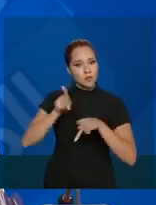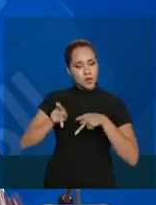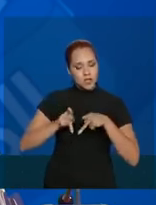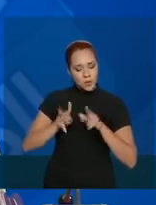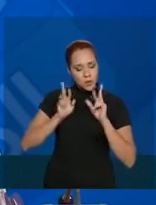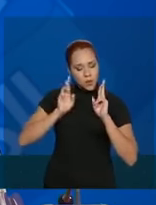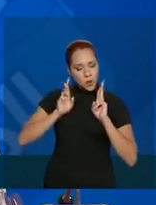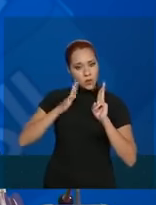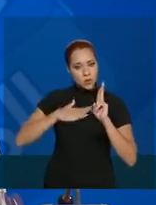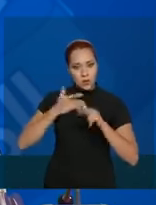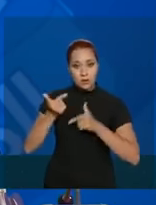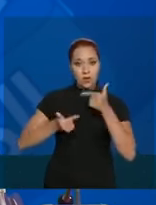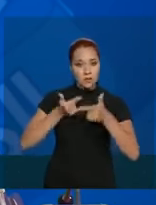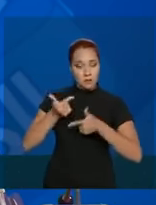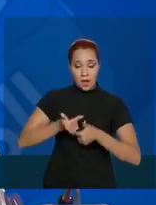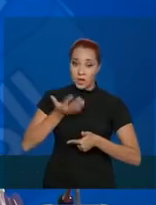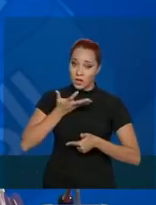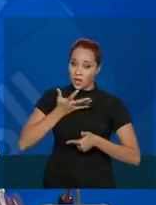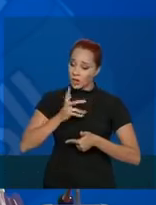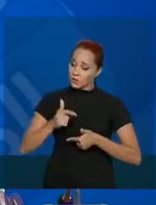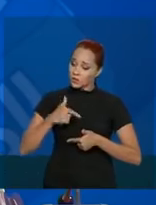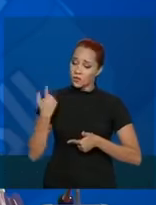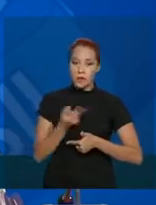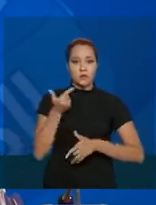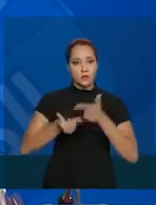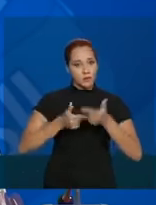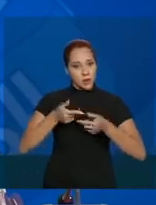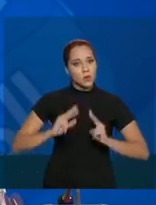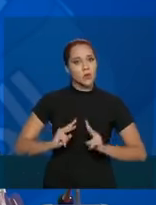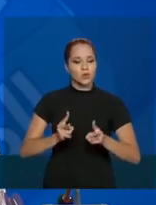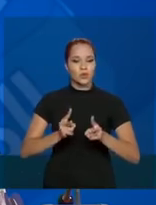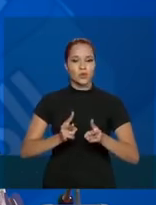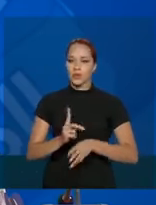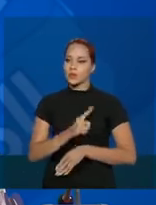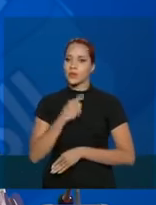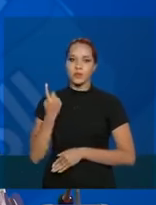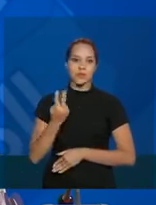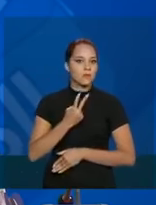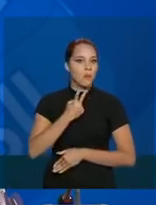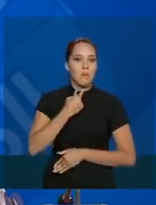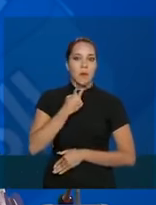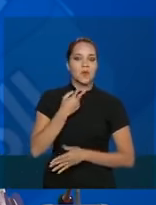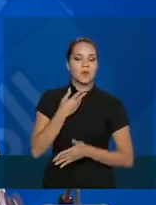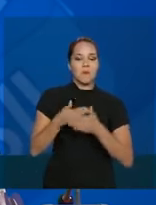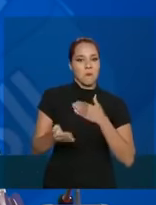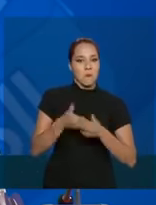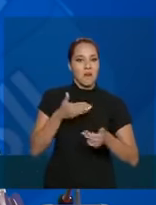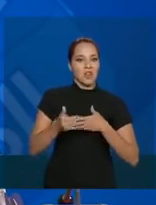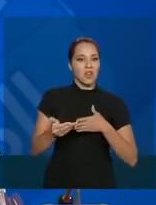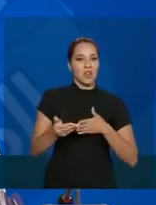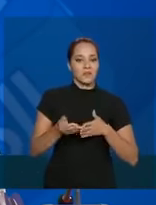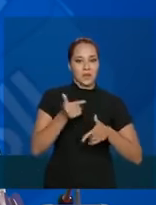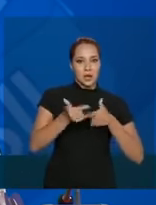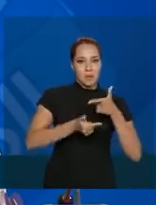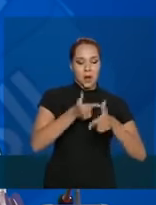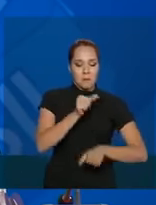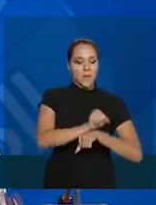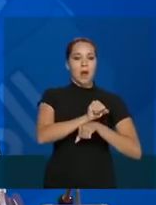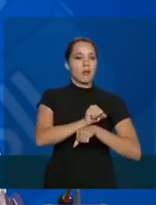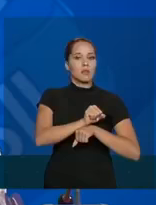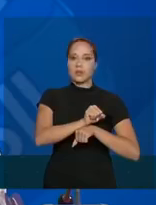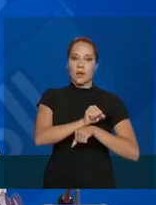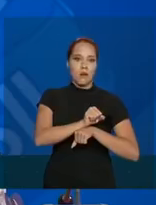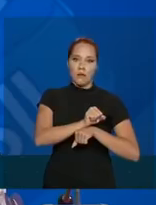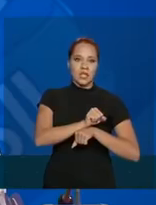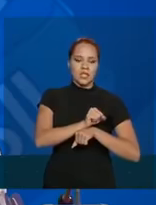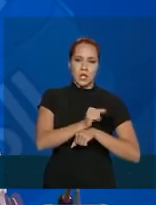nosso trabalho, espera uma continuidade desse trabalho e nós não podemos, por qualquer razão, interromper isso, nem que